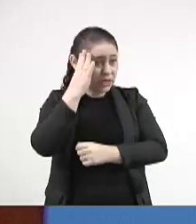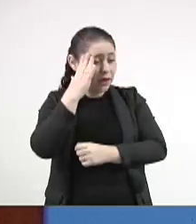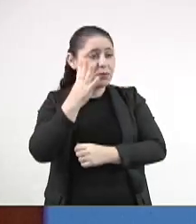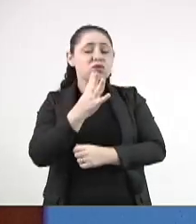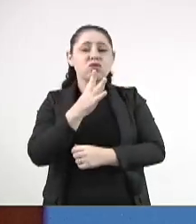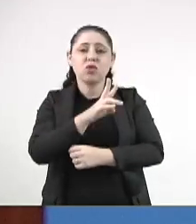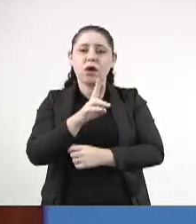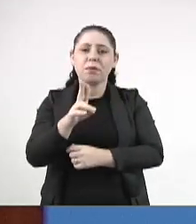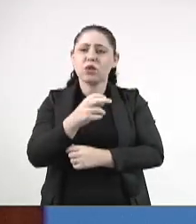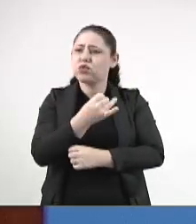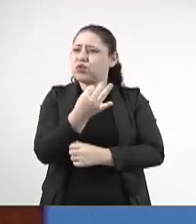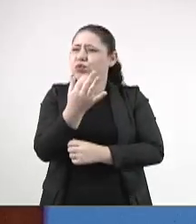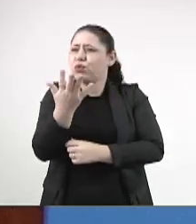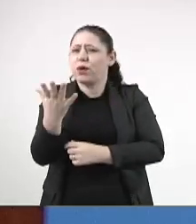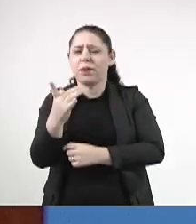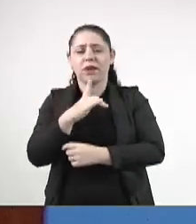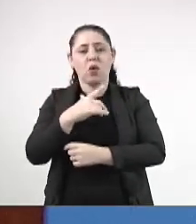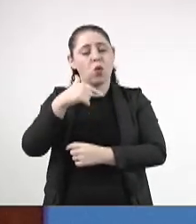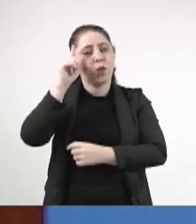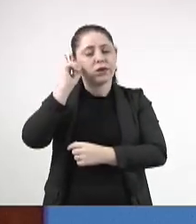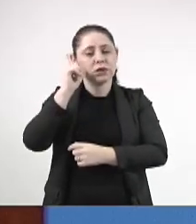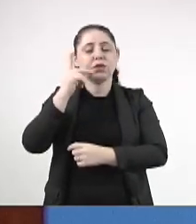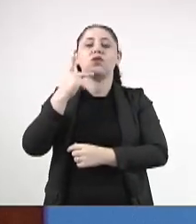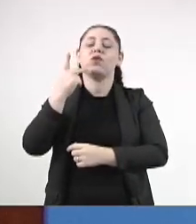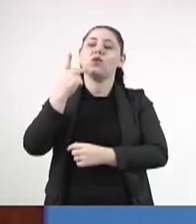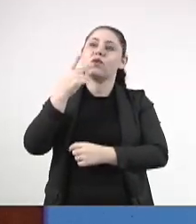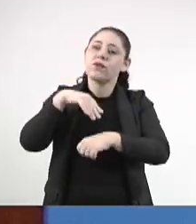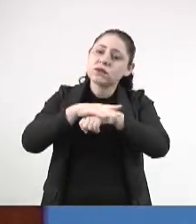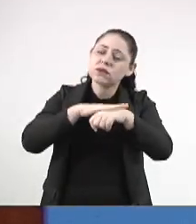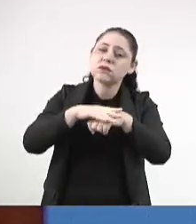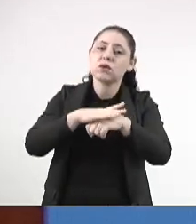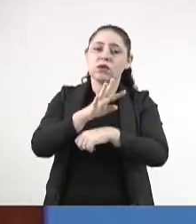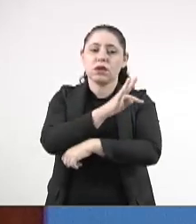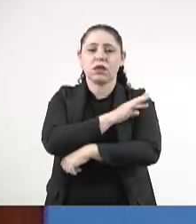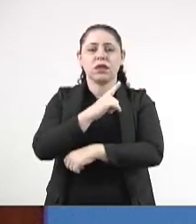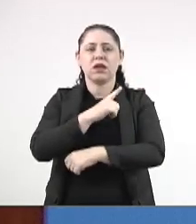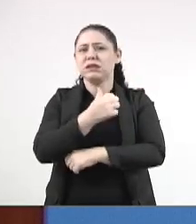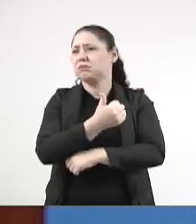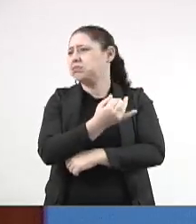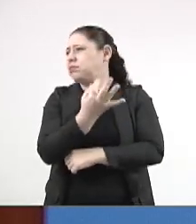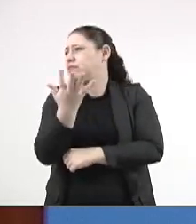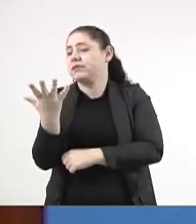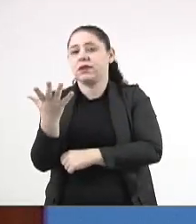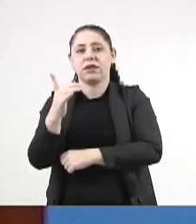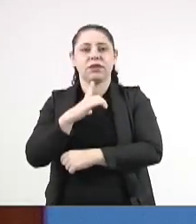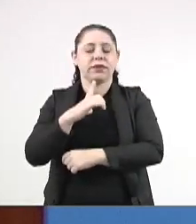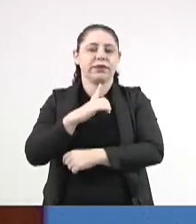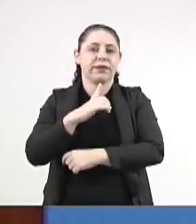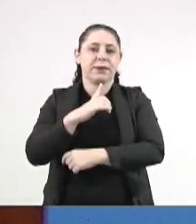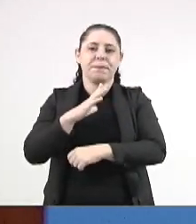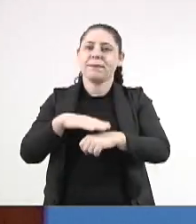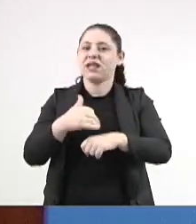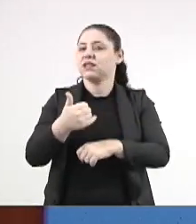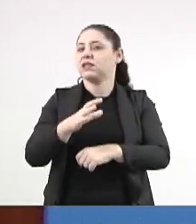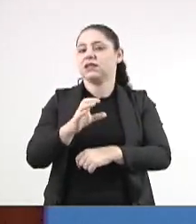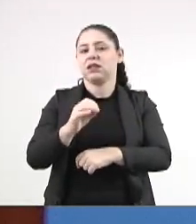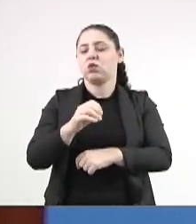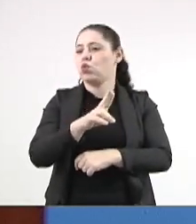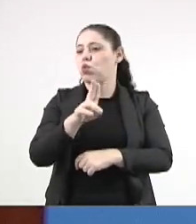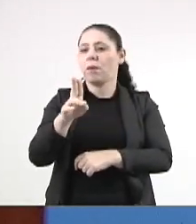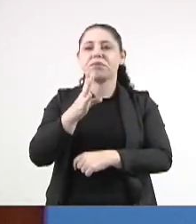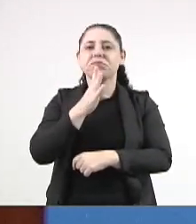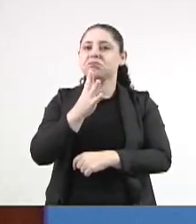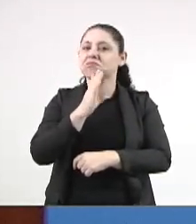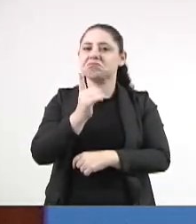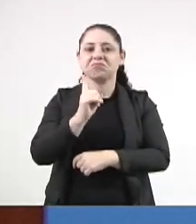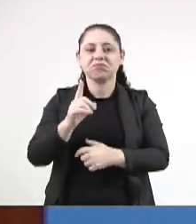dessas operadoras, a quantidade de operadoras. Ontem eu falei com um técnico da área, tem centenas de operadoras que eu nem sei nem o nome.